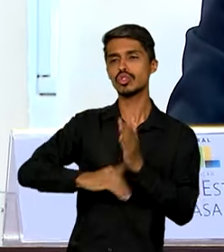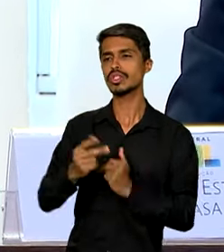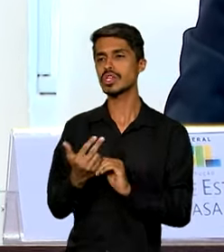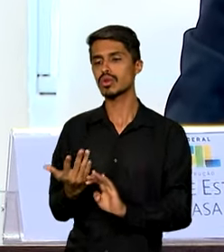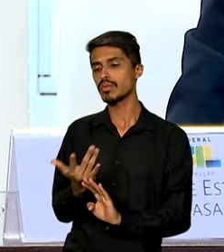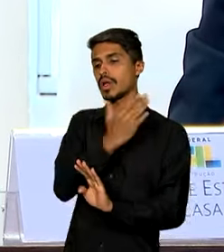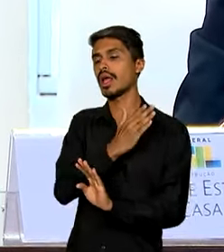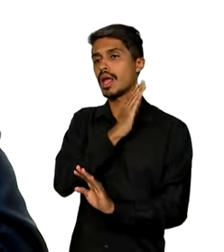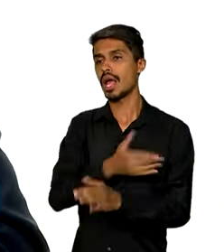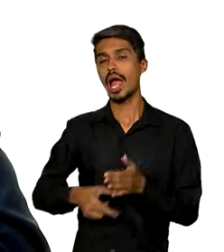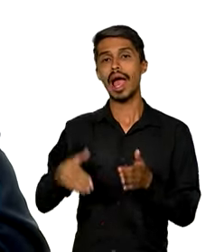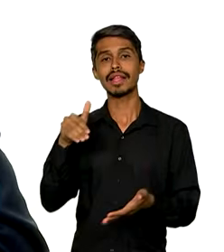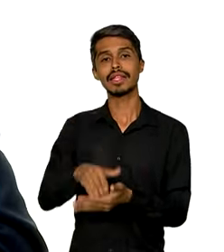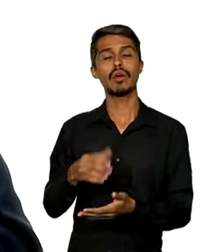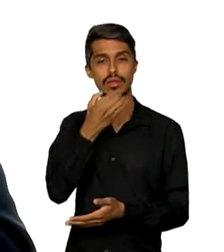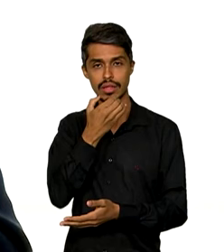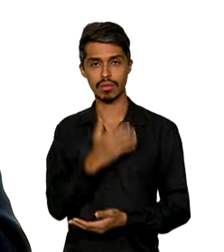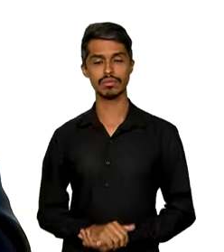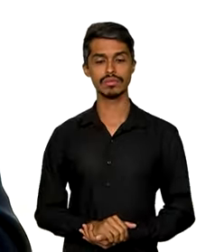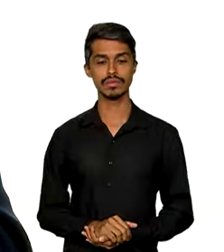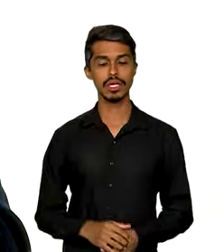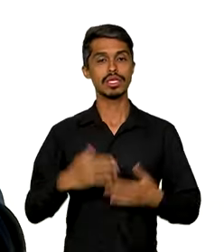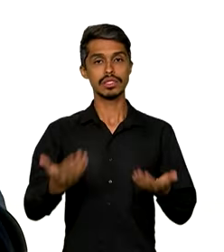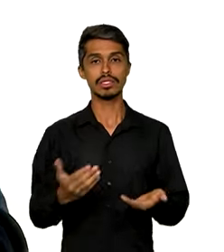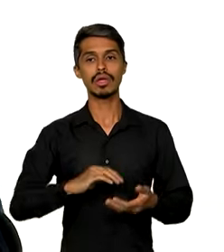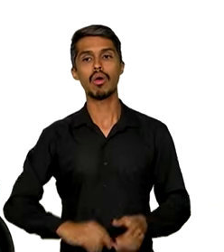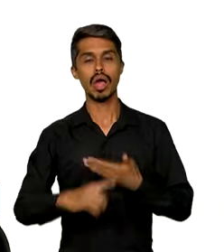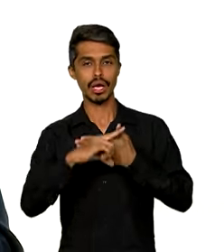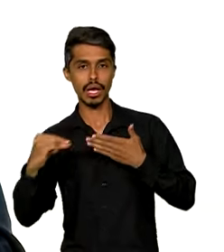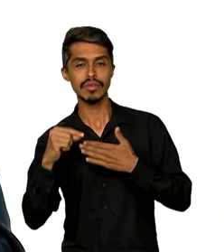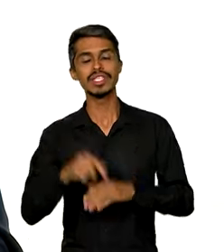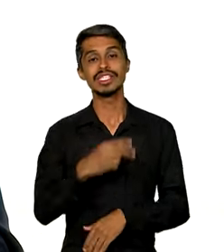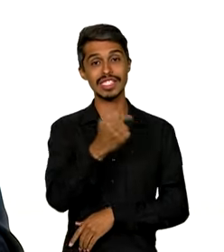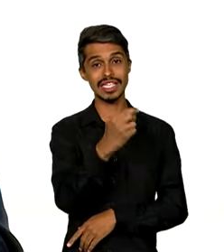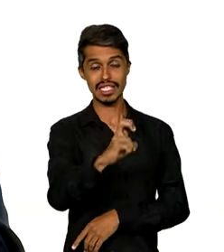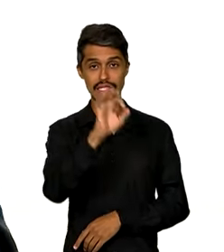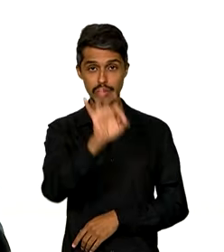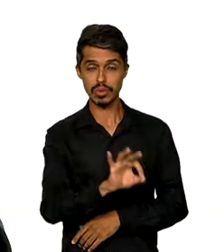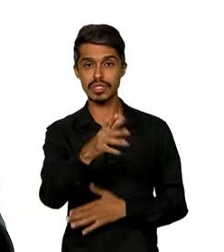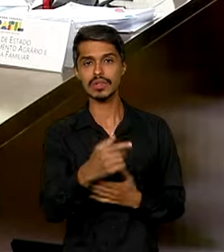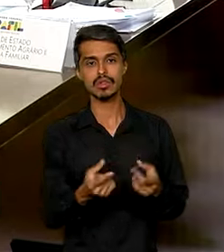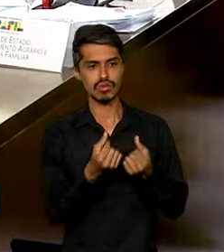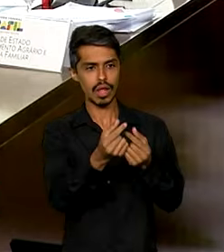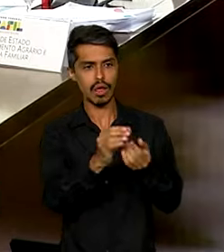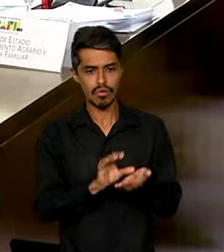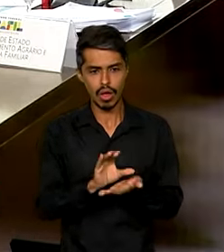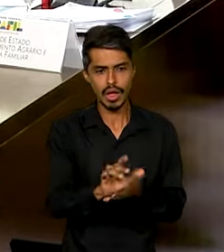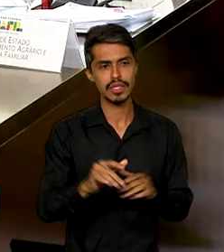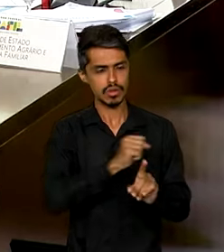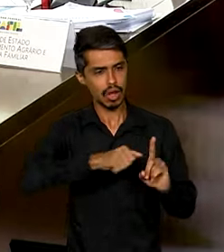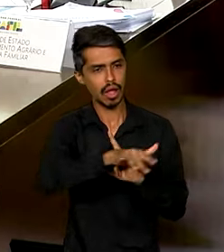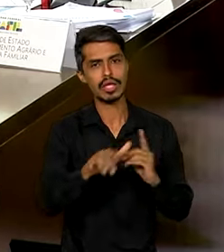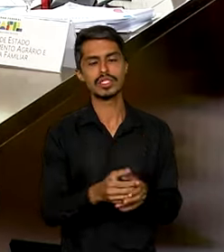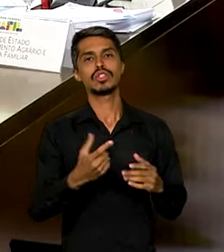antes do Natal. De acordo com a Casa Civil, 75% dos valores destinados à área social